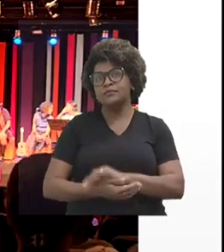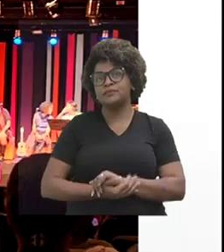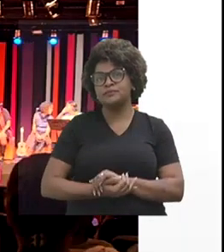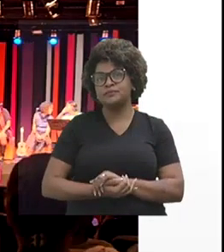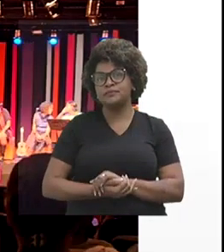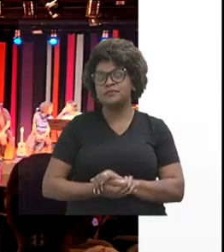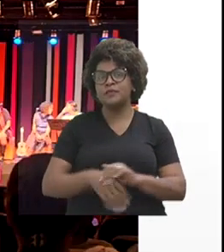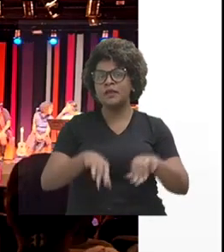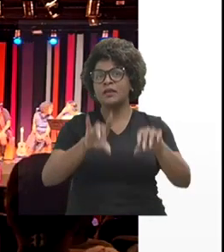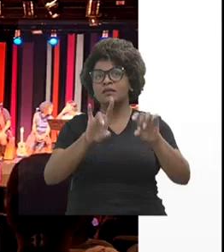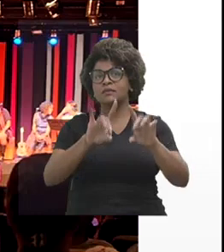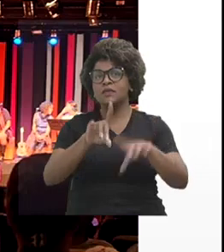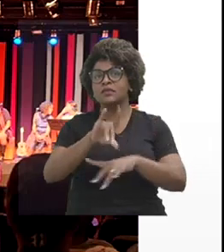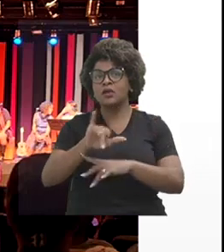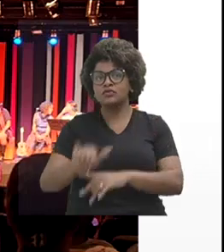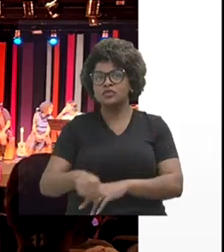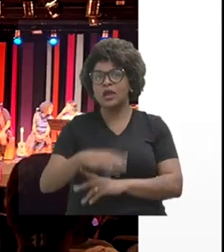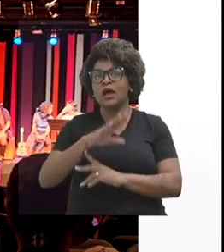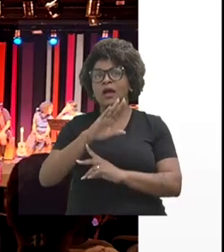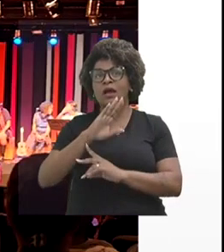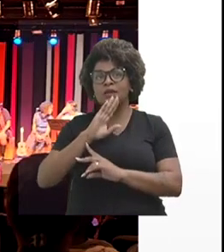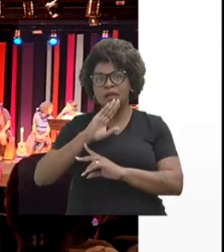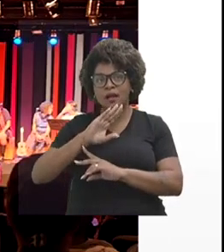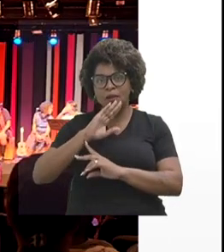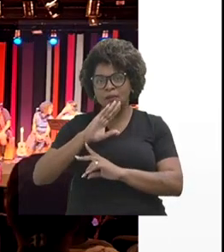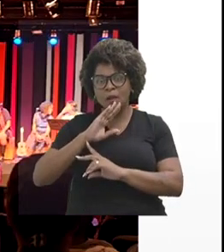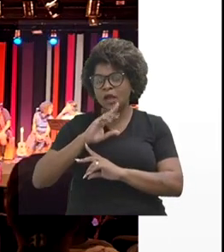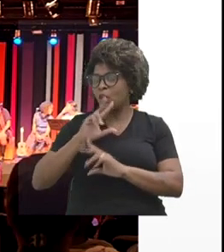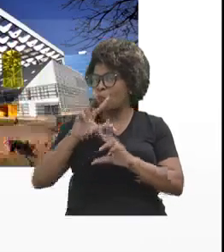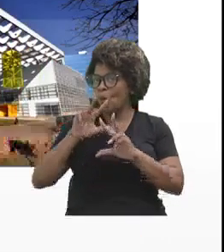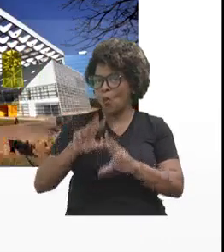Especial Dia das Mães, na mesma linha.